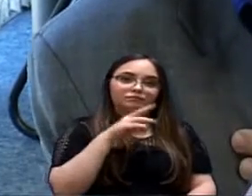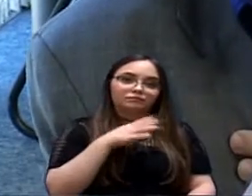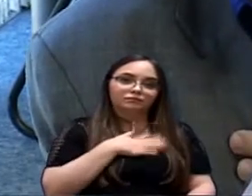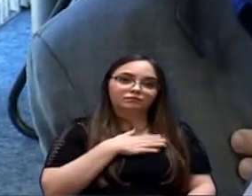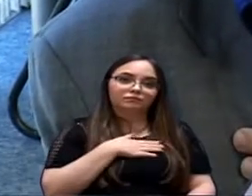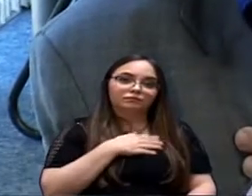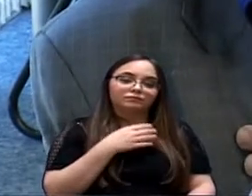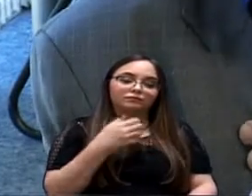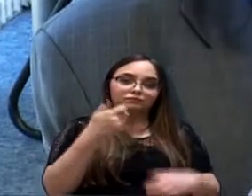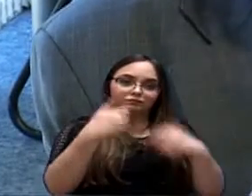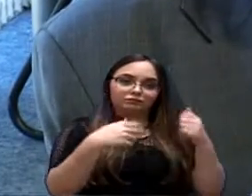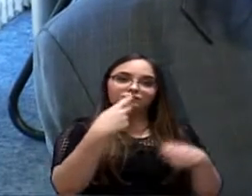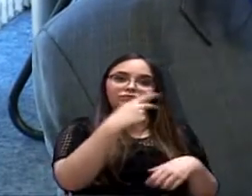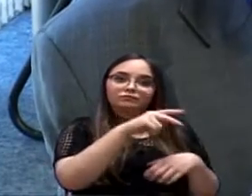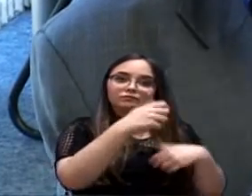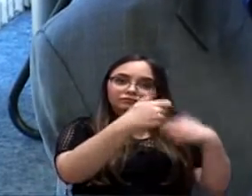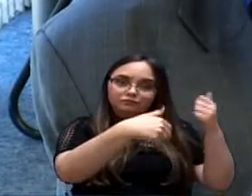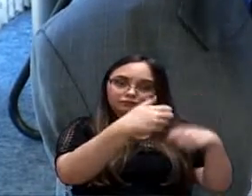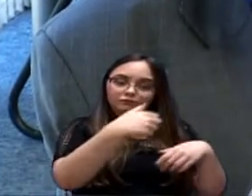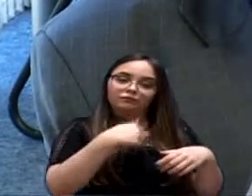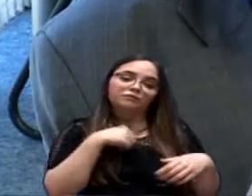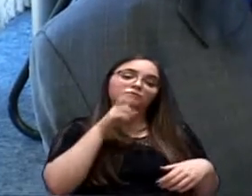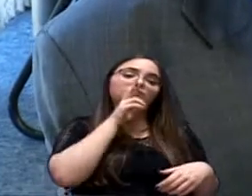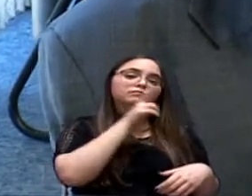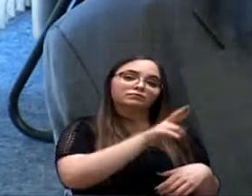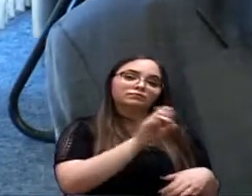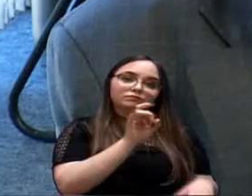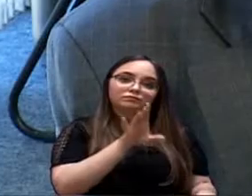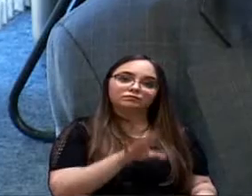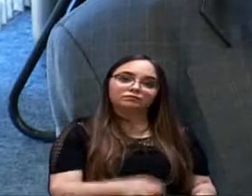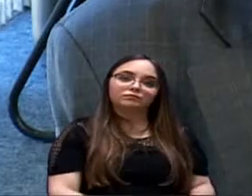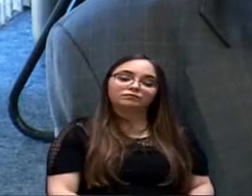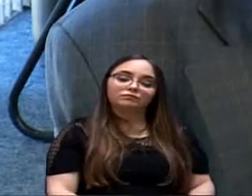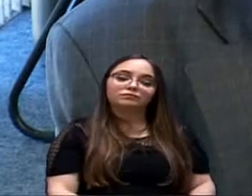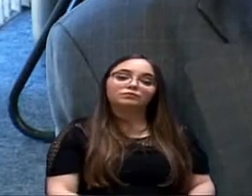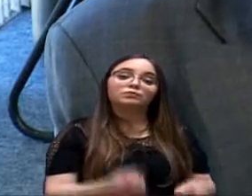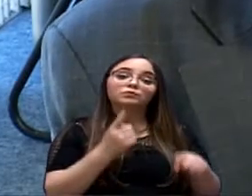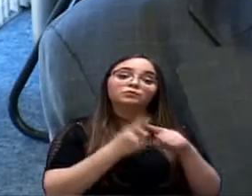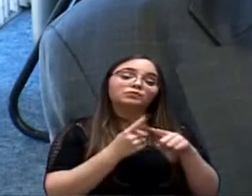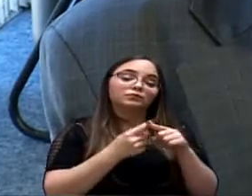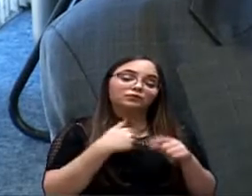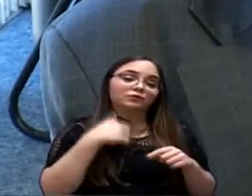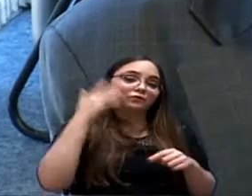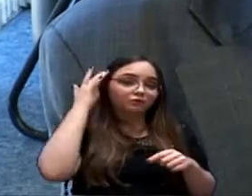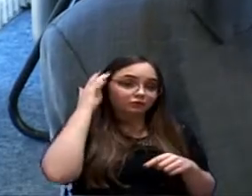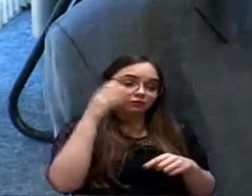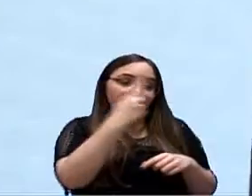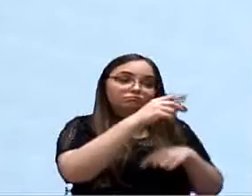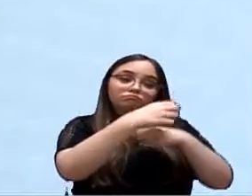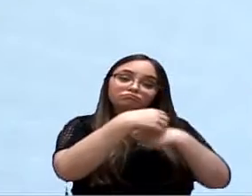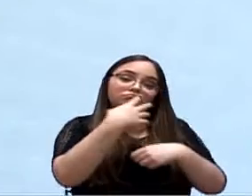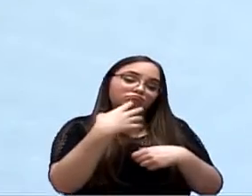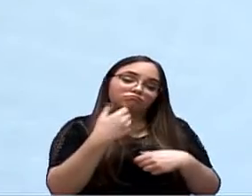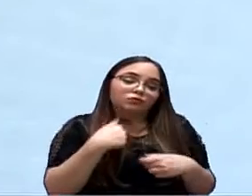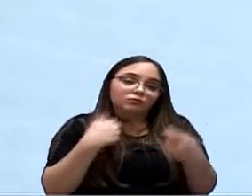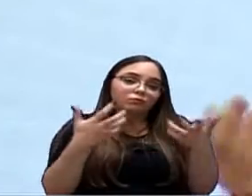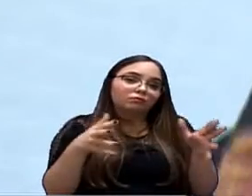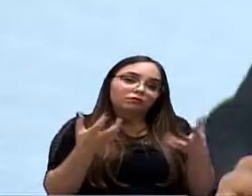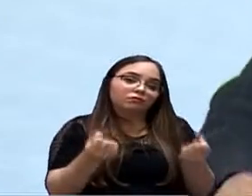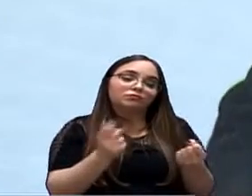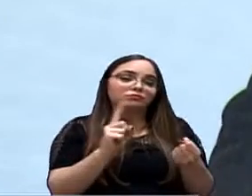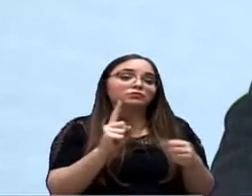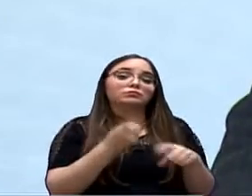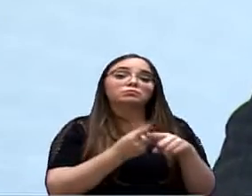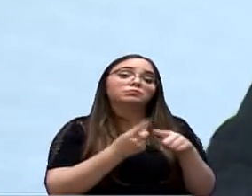colocar... O fez uma proposta e eu estou dizendo, fundamentando o porquê que eu acho que essa proposta não é viável no momento,